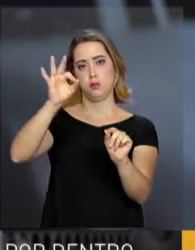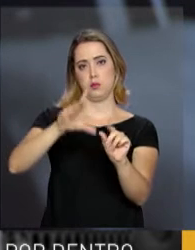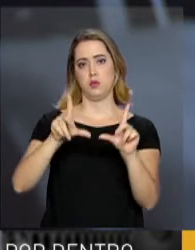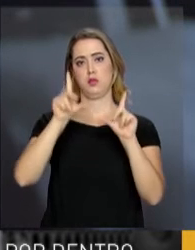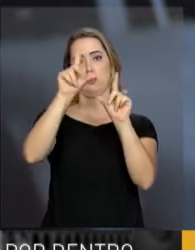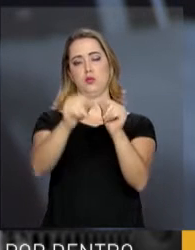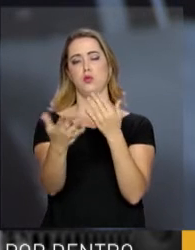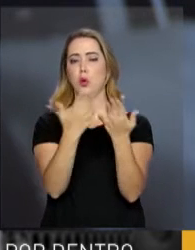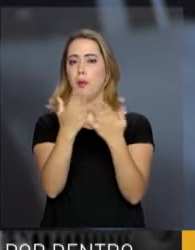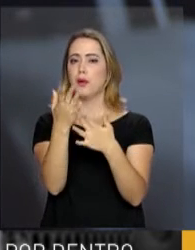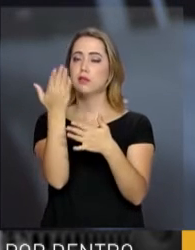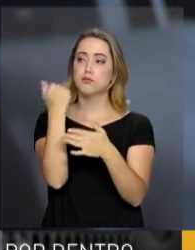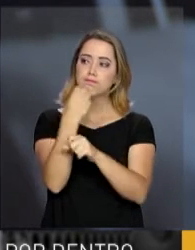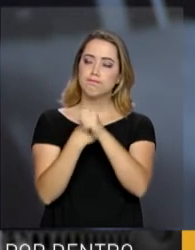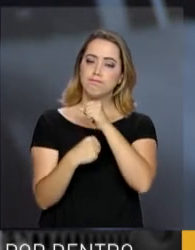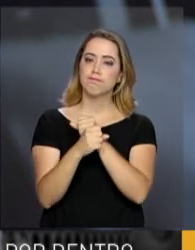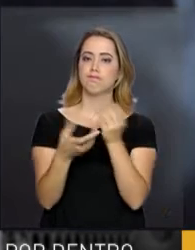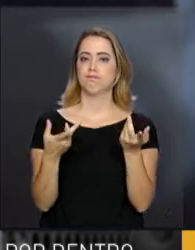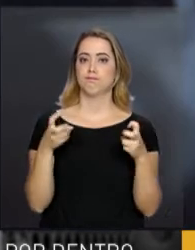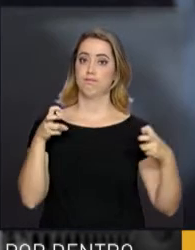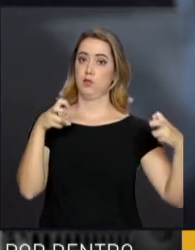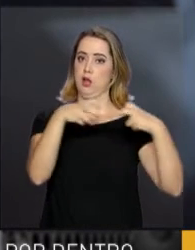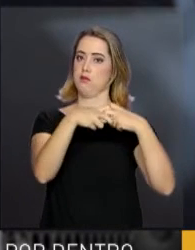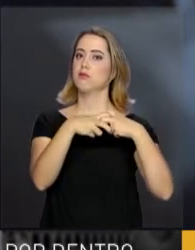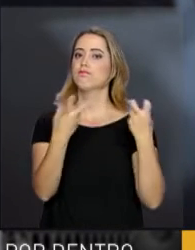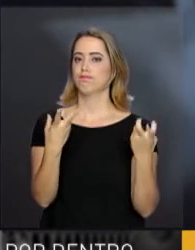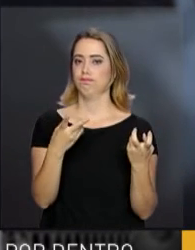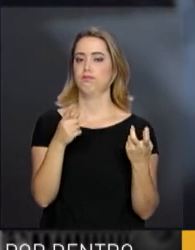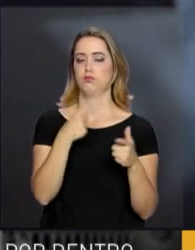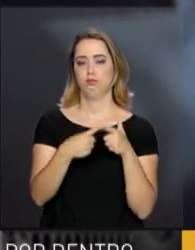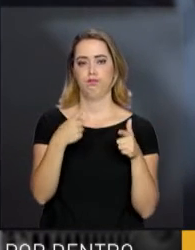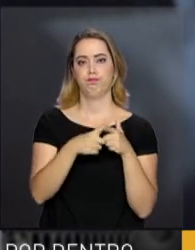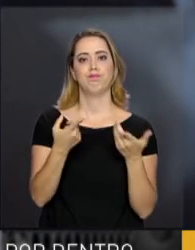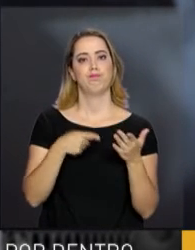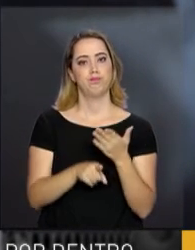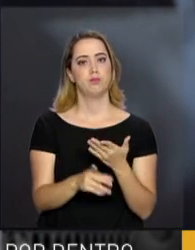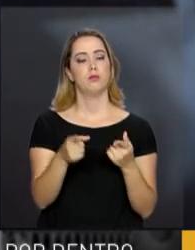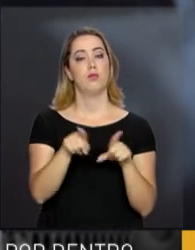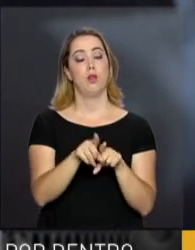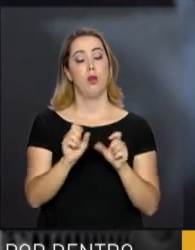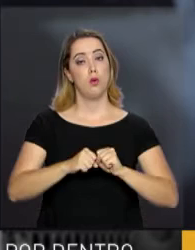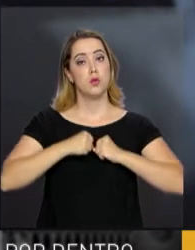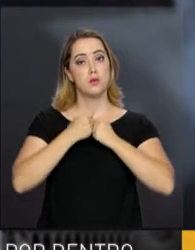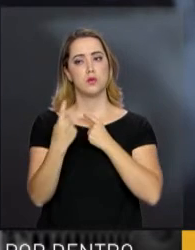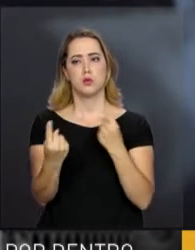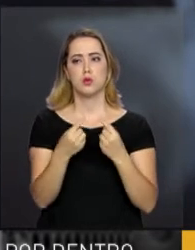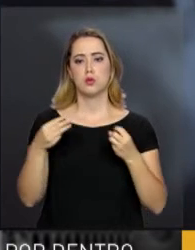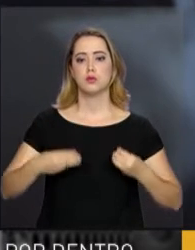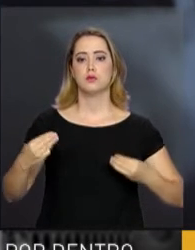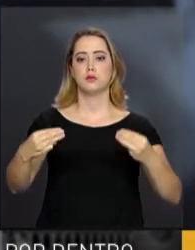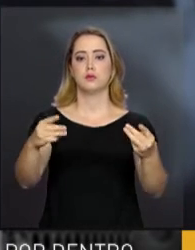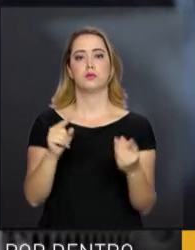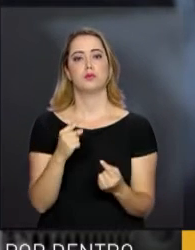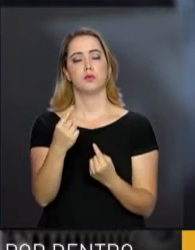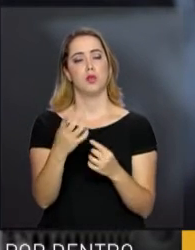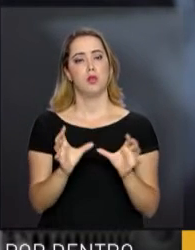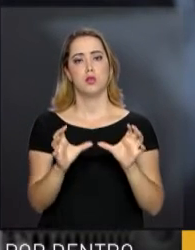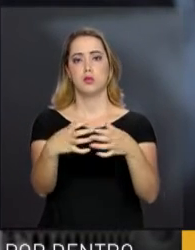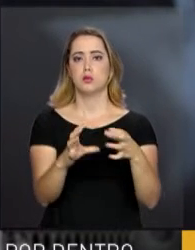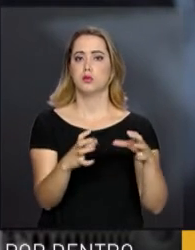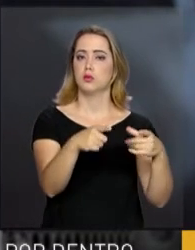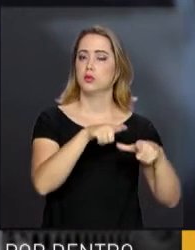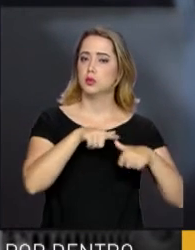comparado aos outros anos dos acidentes mais graves. Foi possível graças ao esforço de cada ministério em sua área de atuação,